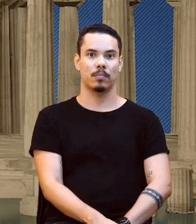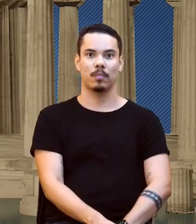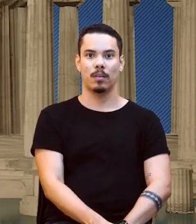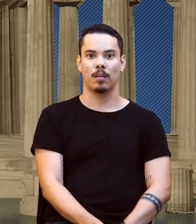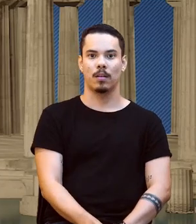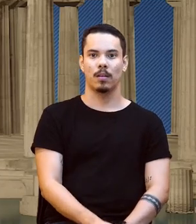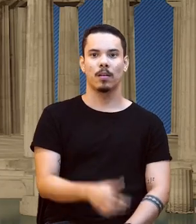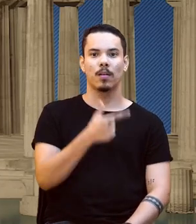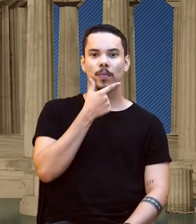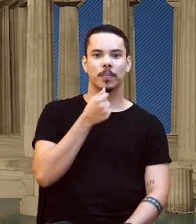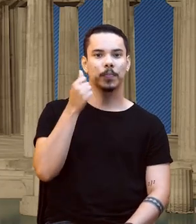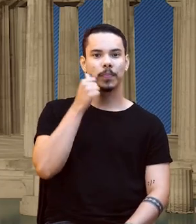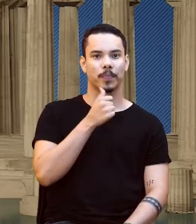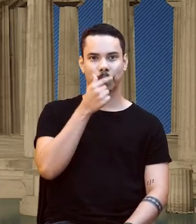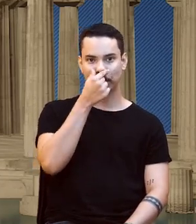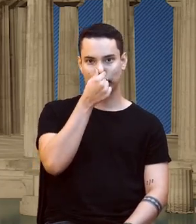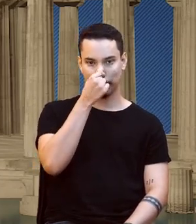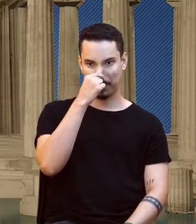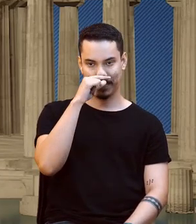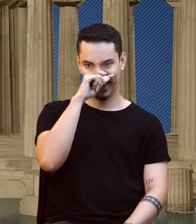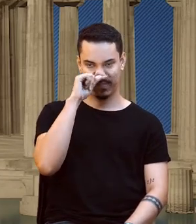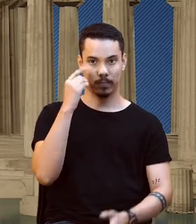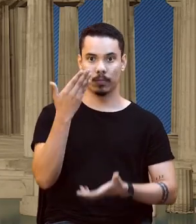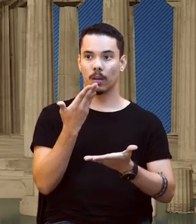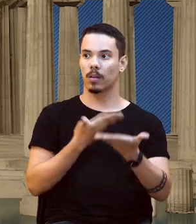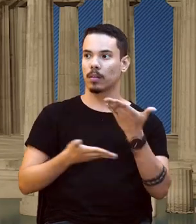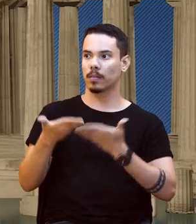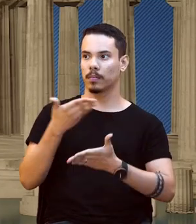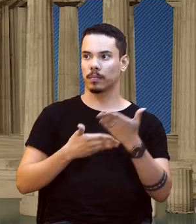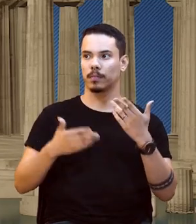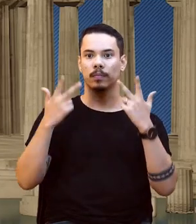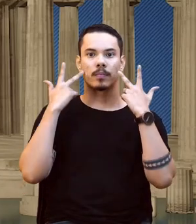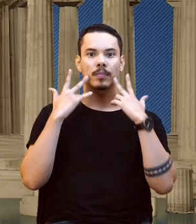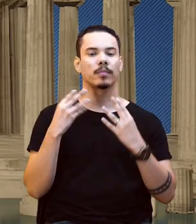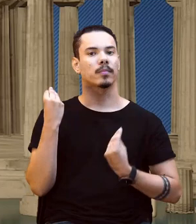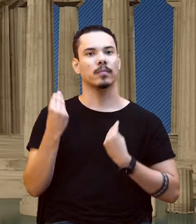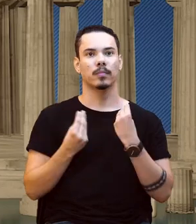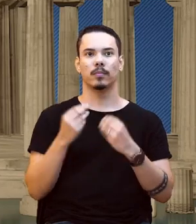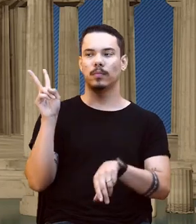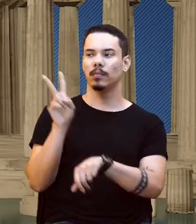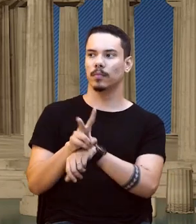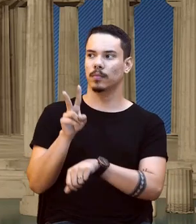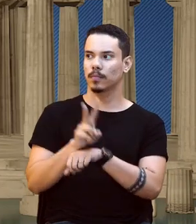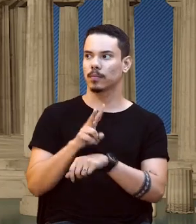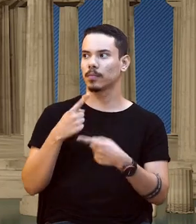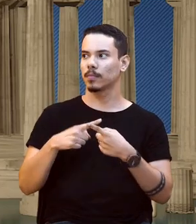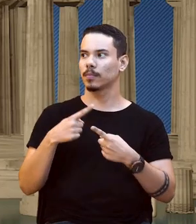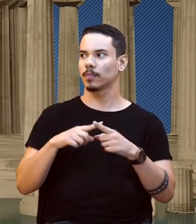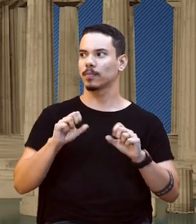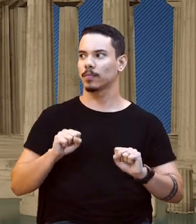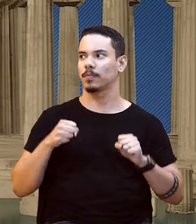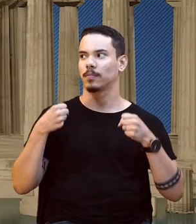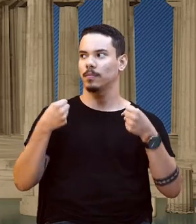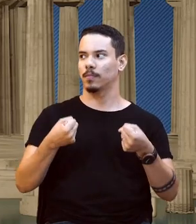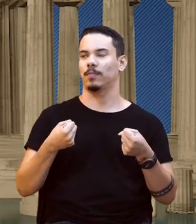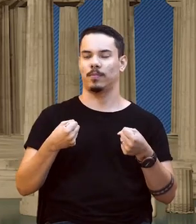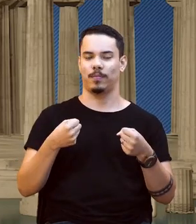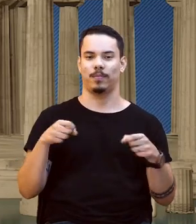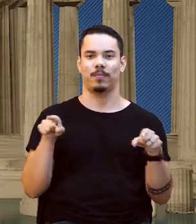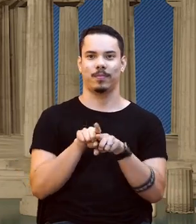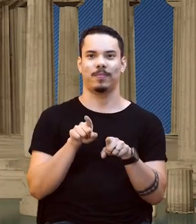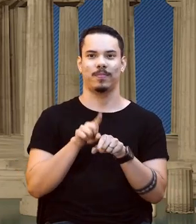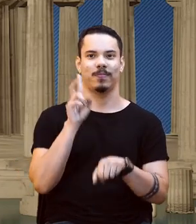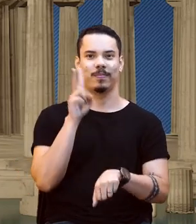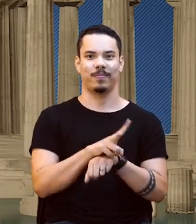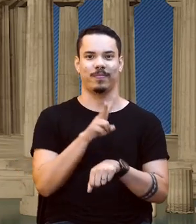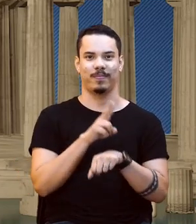se interage com a natureza. Protegendo, cuidando, porque é necessário fazer isso, tá? Ter o cuidado. Se você